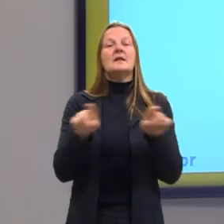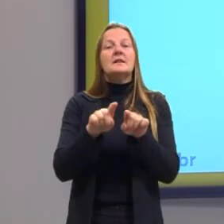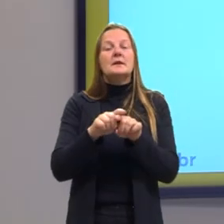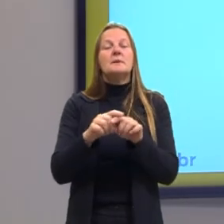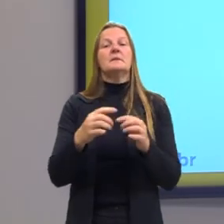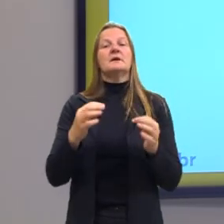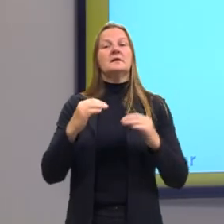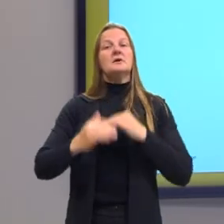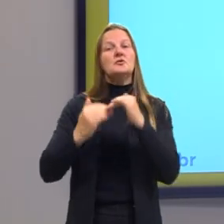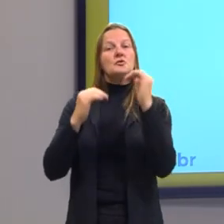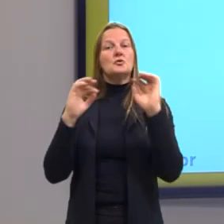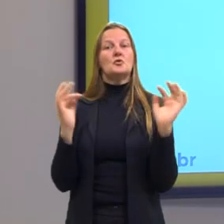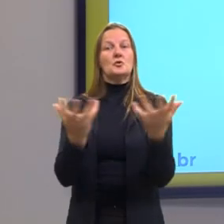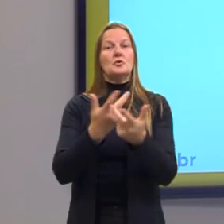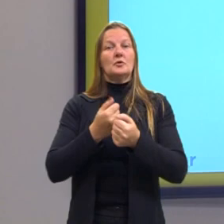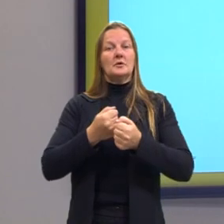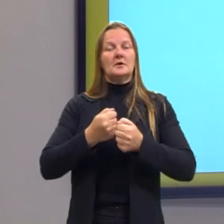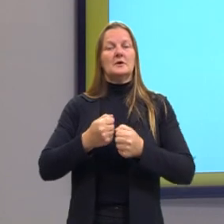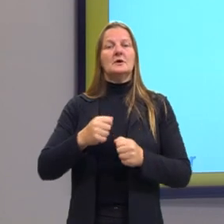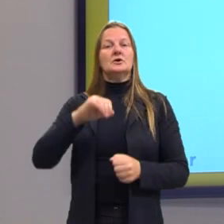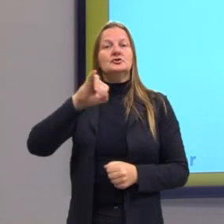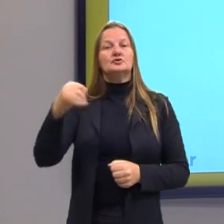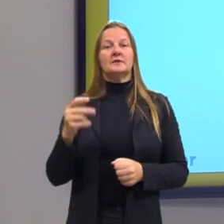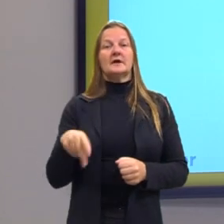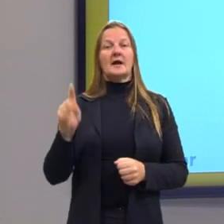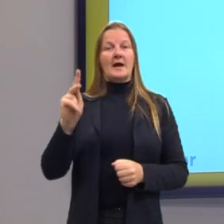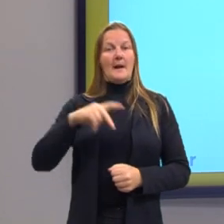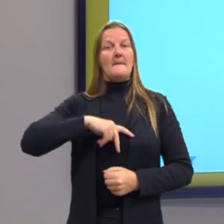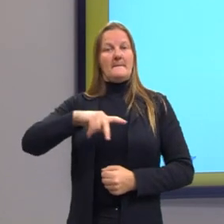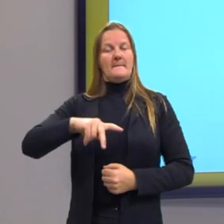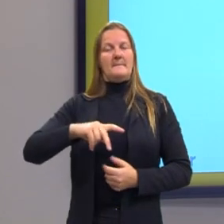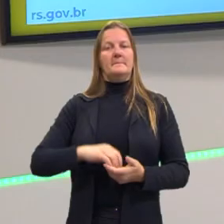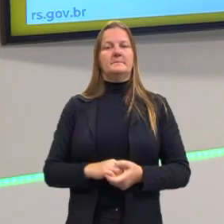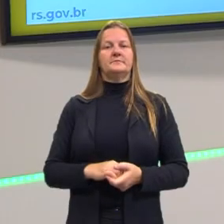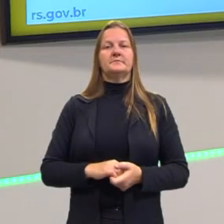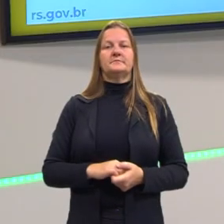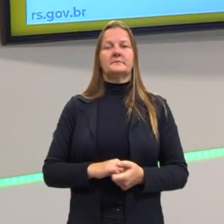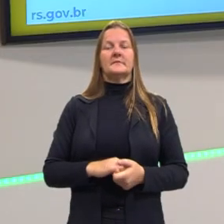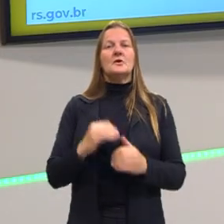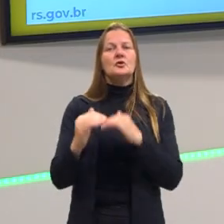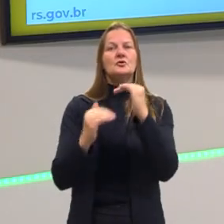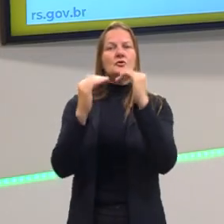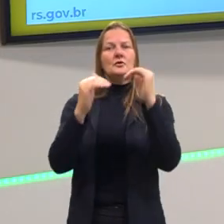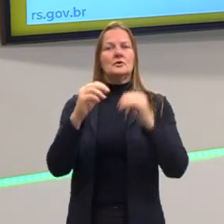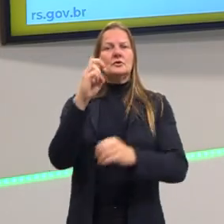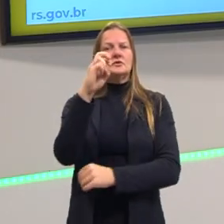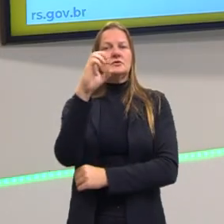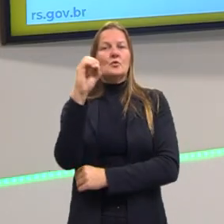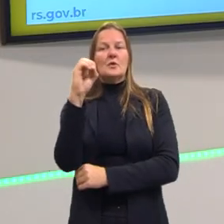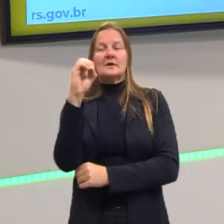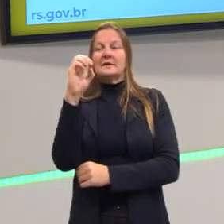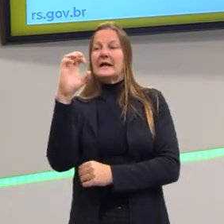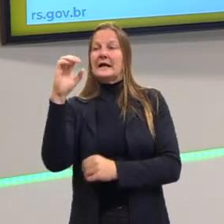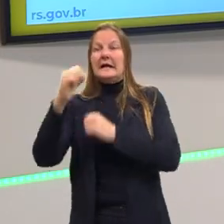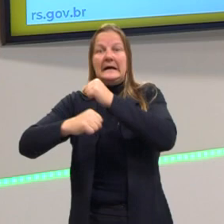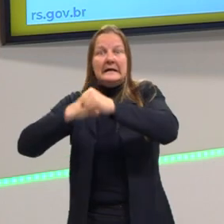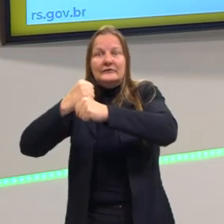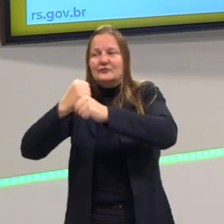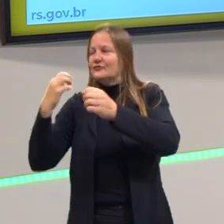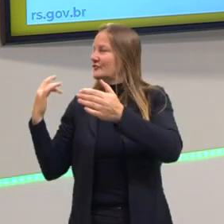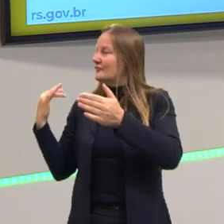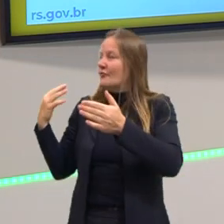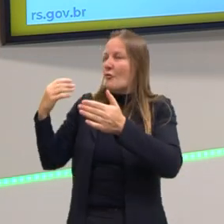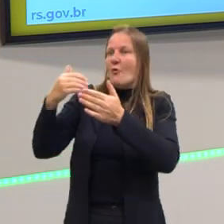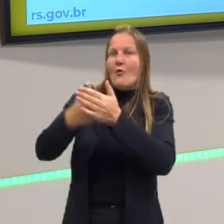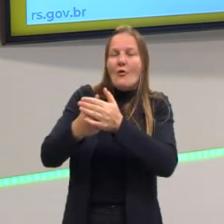Juscelino Kubitschek, com o seu projeto de desenvolvimento dos 50 anos em 5, só que ele